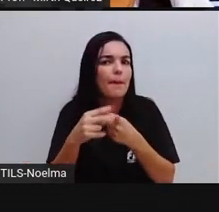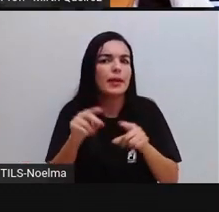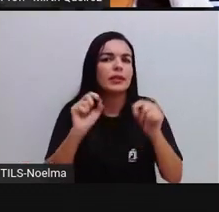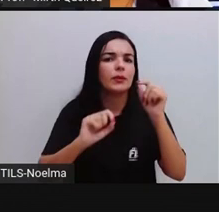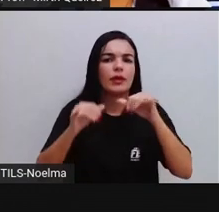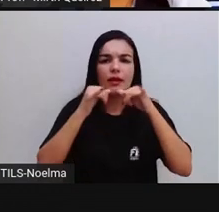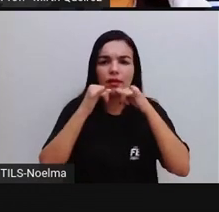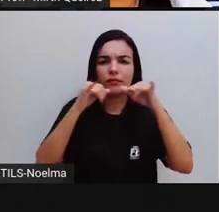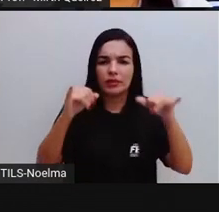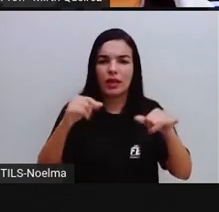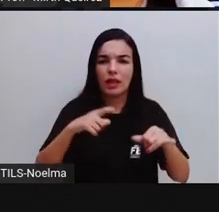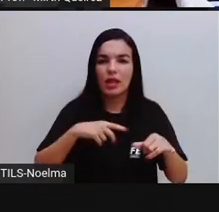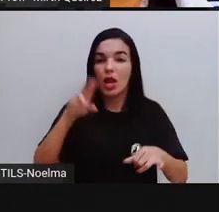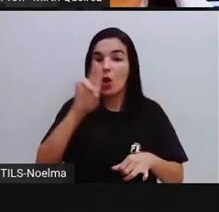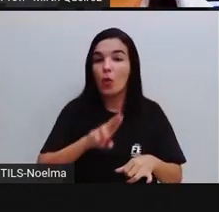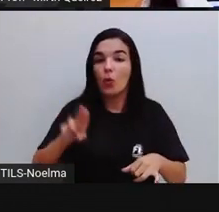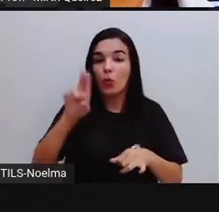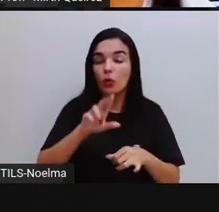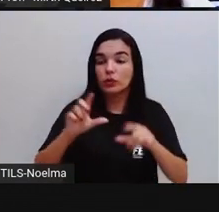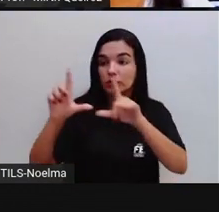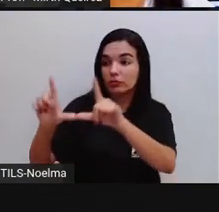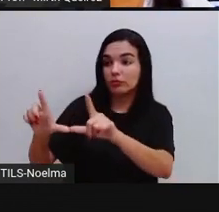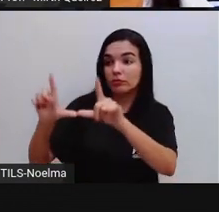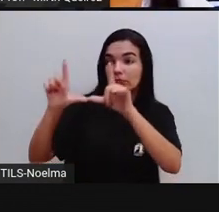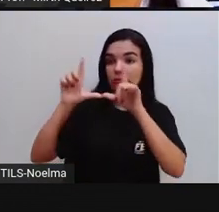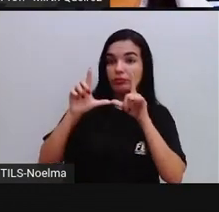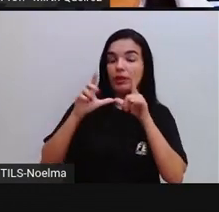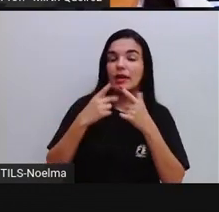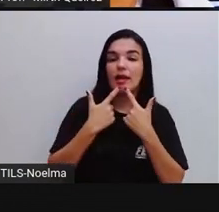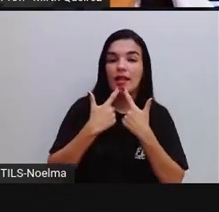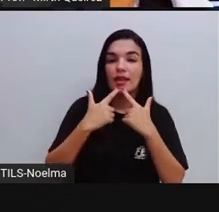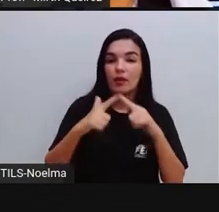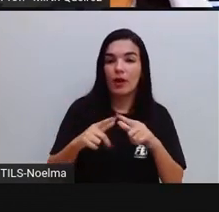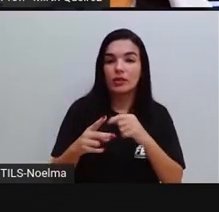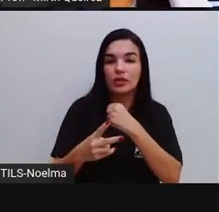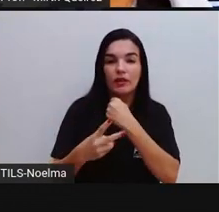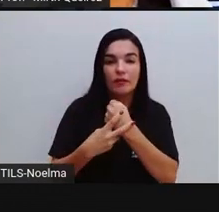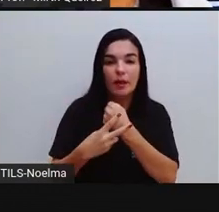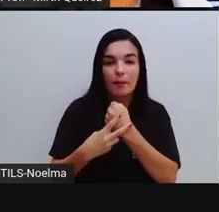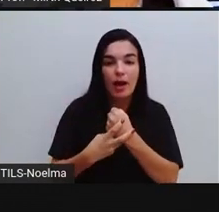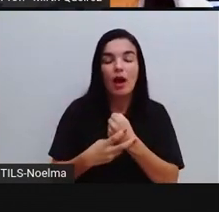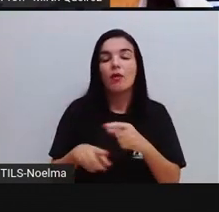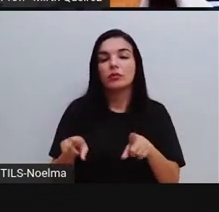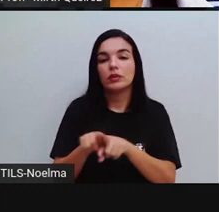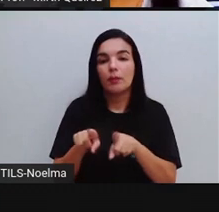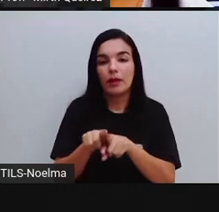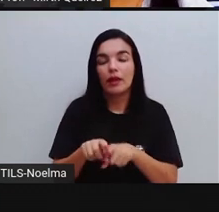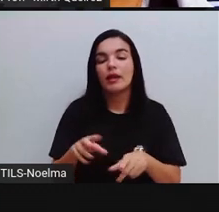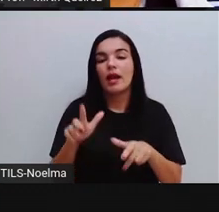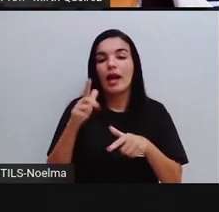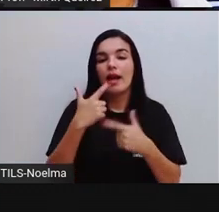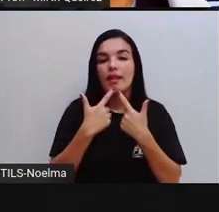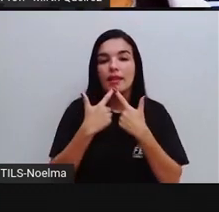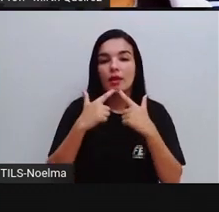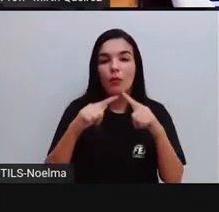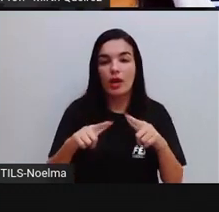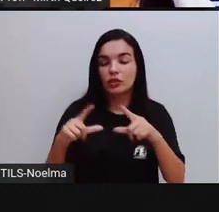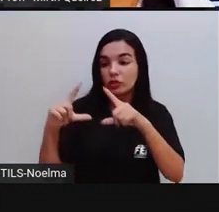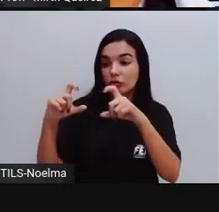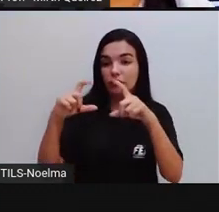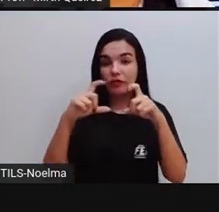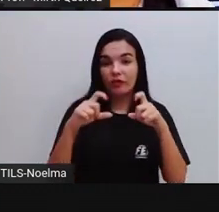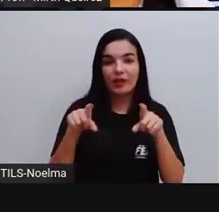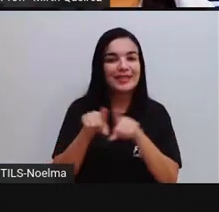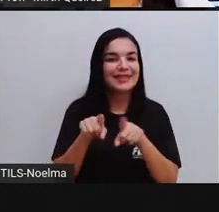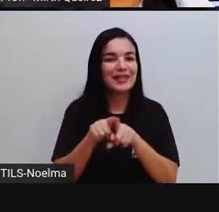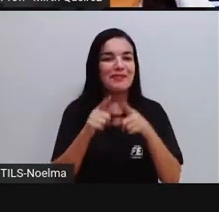exemplo, o uso de imagens que a gente viu, né, a linguagem não verbal, a linguagem simples, né, e o humor. Não